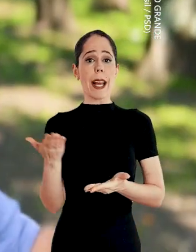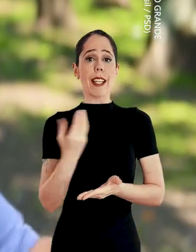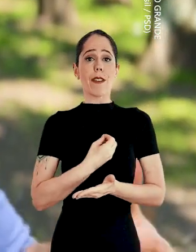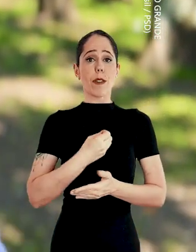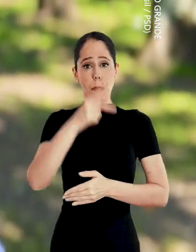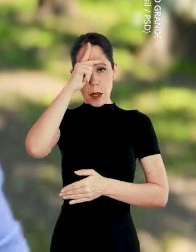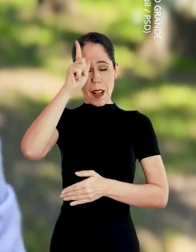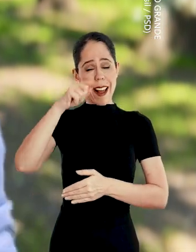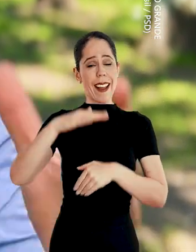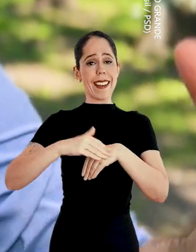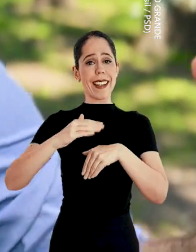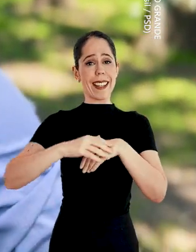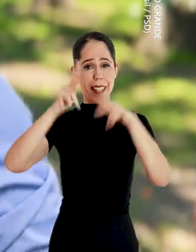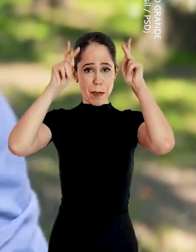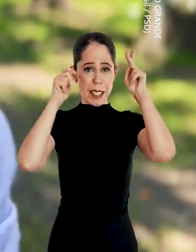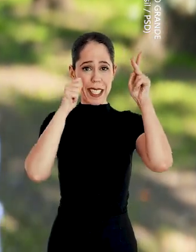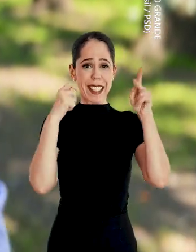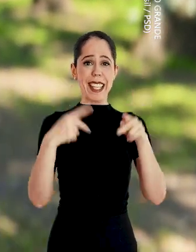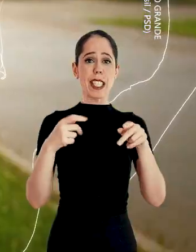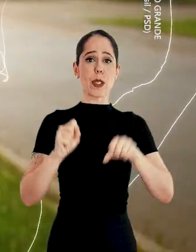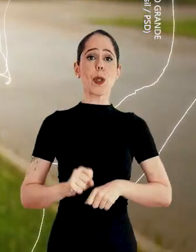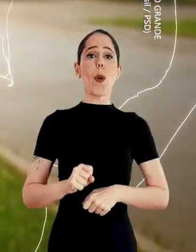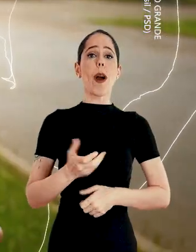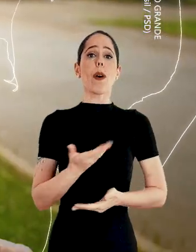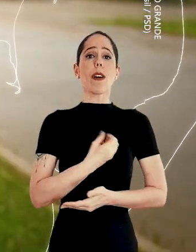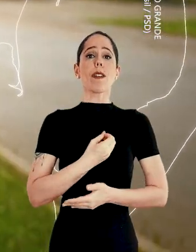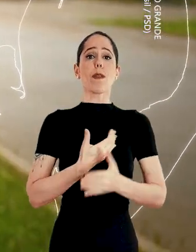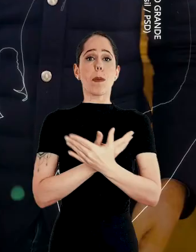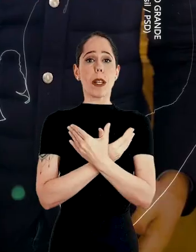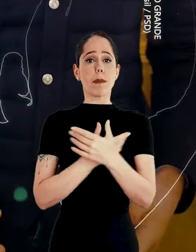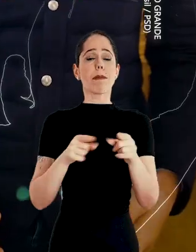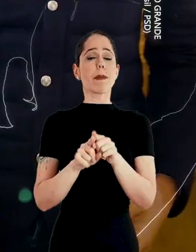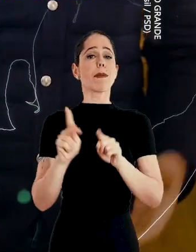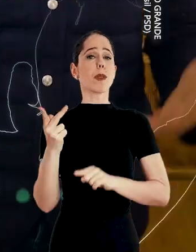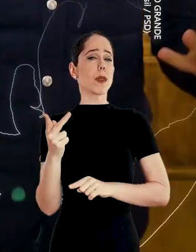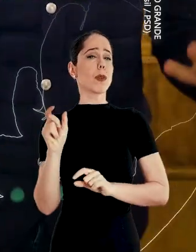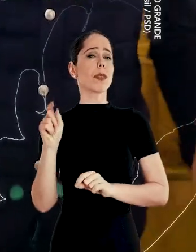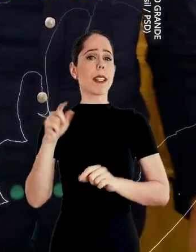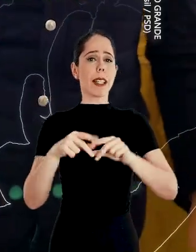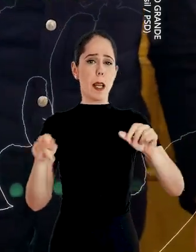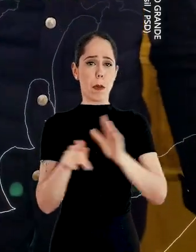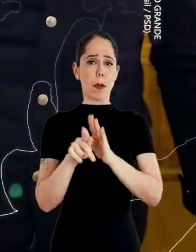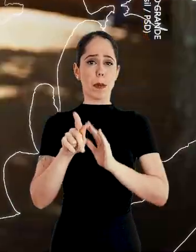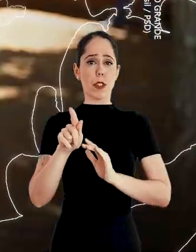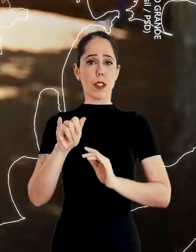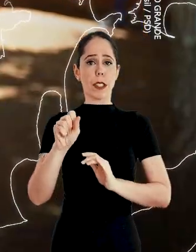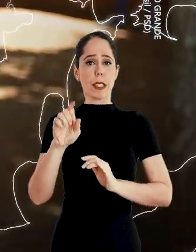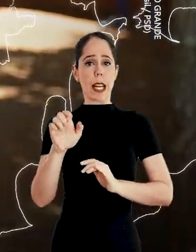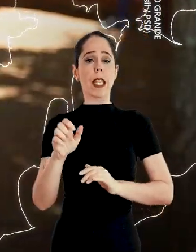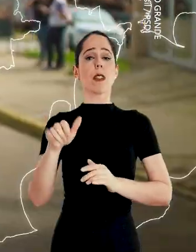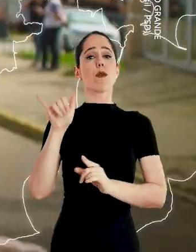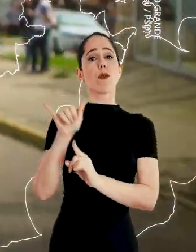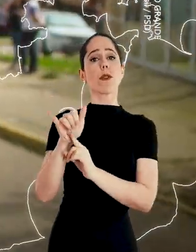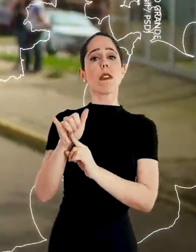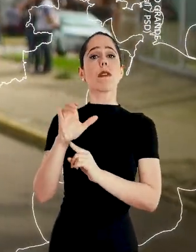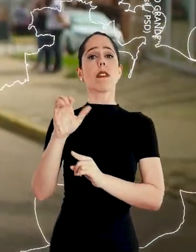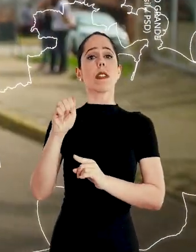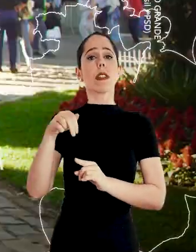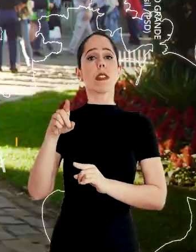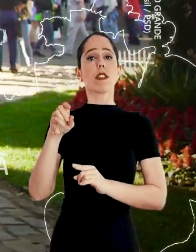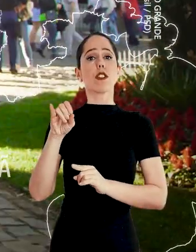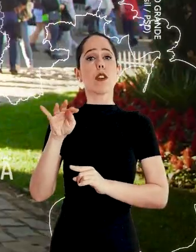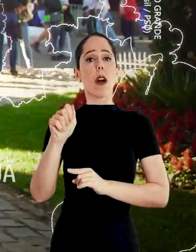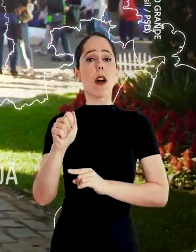Estamos aqui em Pelotas, minha querida princesa do sul Estamos em Panambi Irontina aqui, terra da Gisele Cruz Alta, sando por